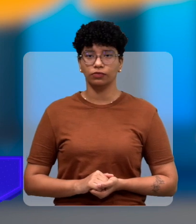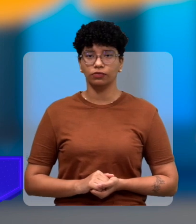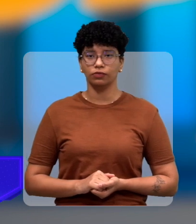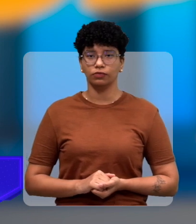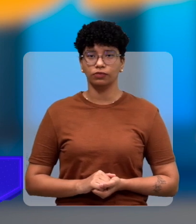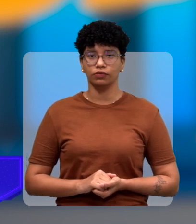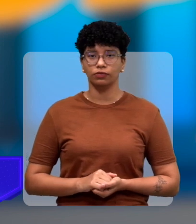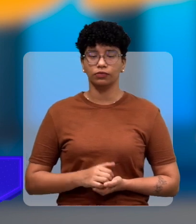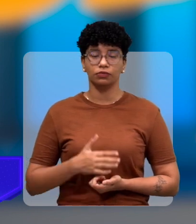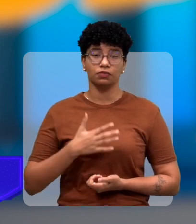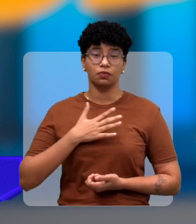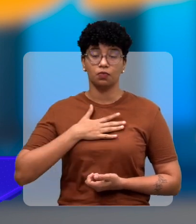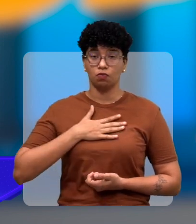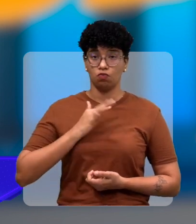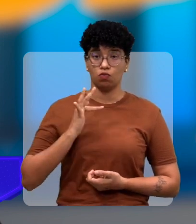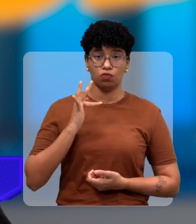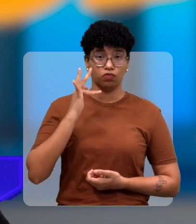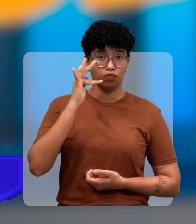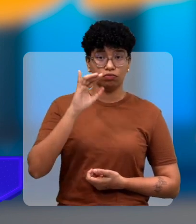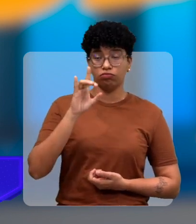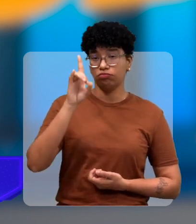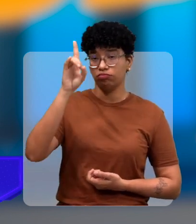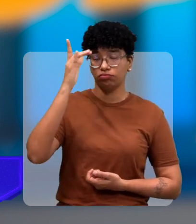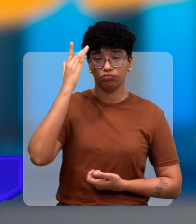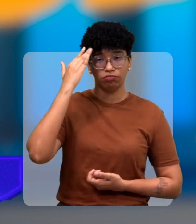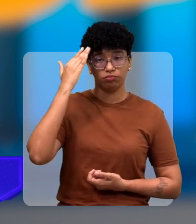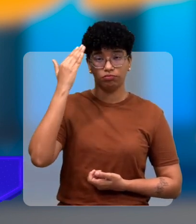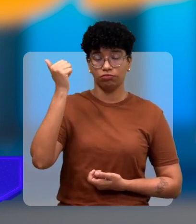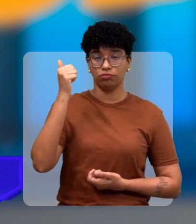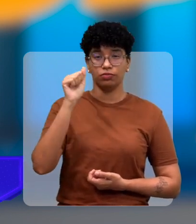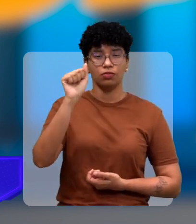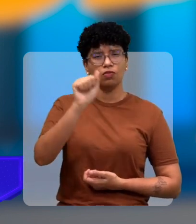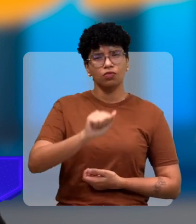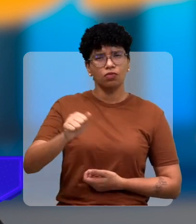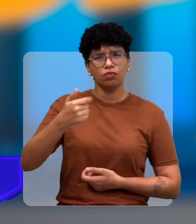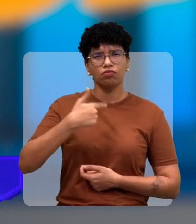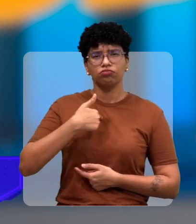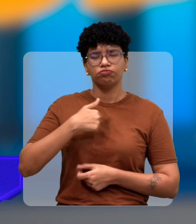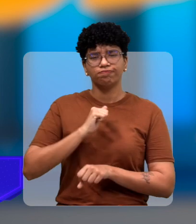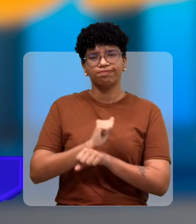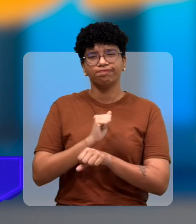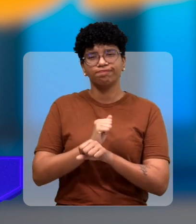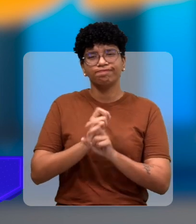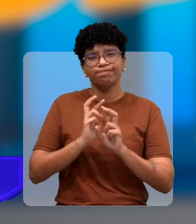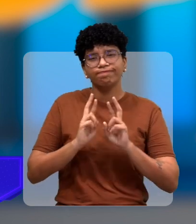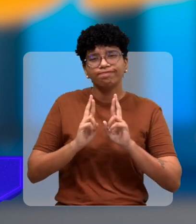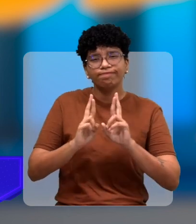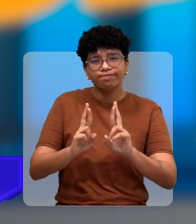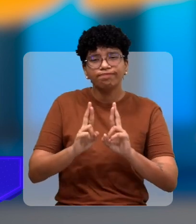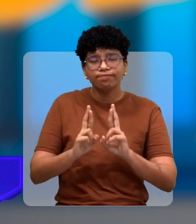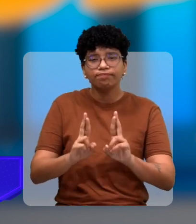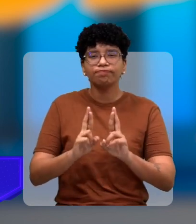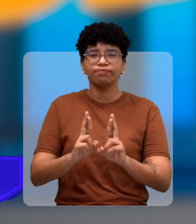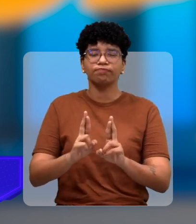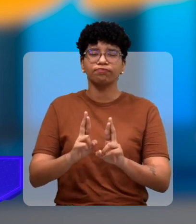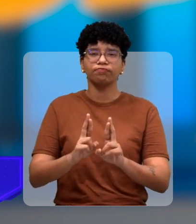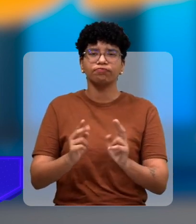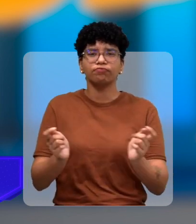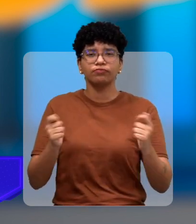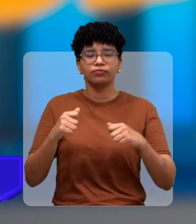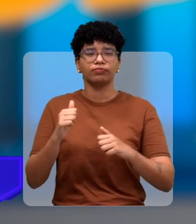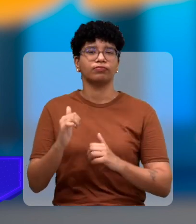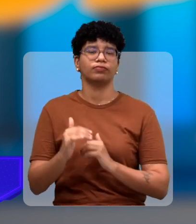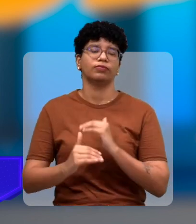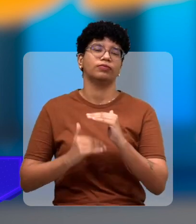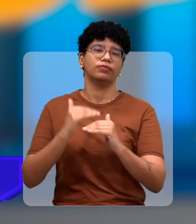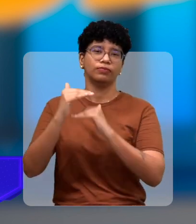a Deus pertence senão eu não tenho um tanto mais planejamento para a social salão eu espero que ela tenha a